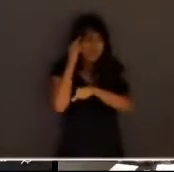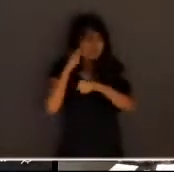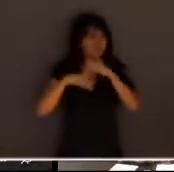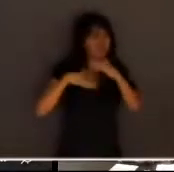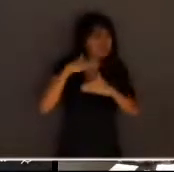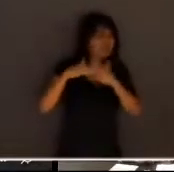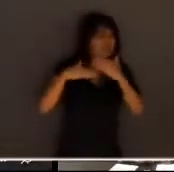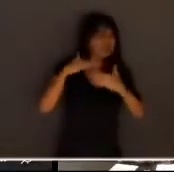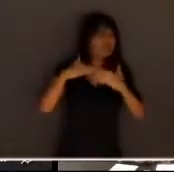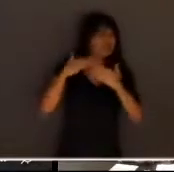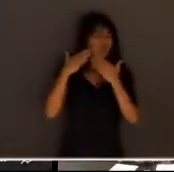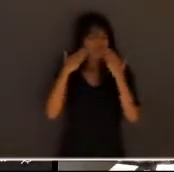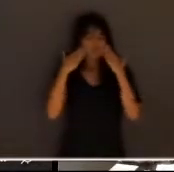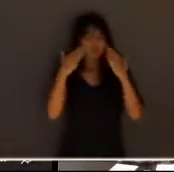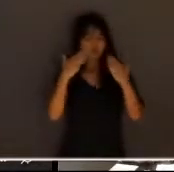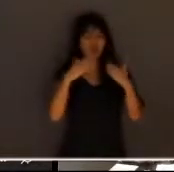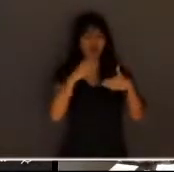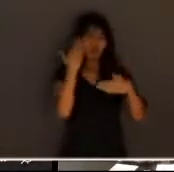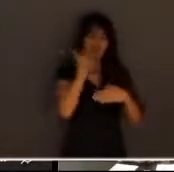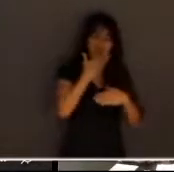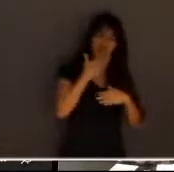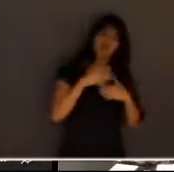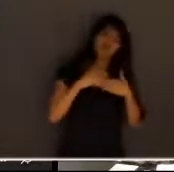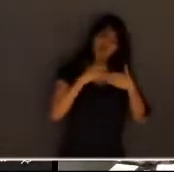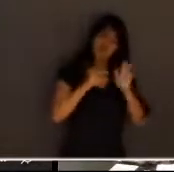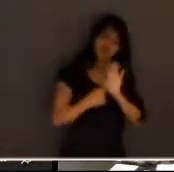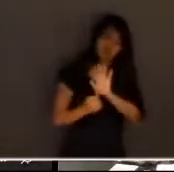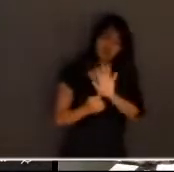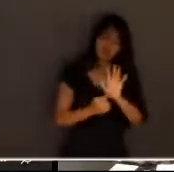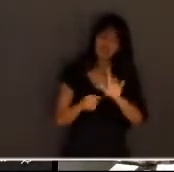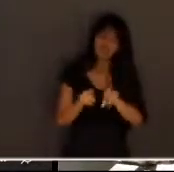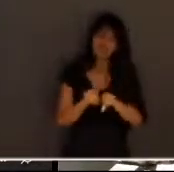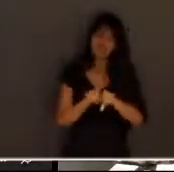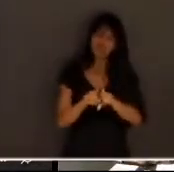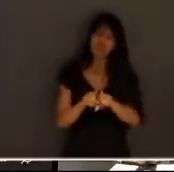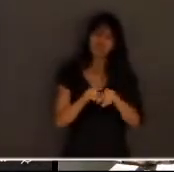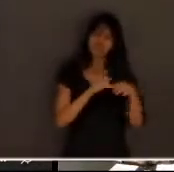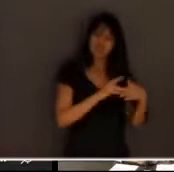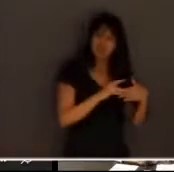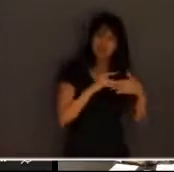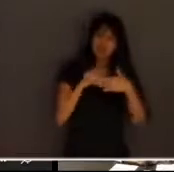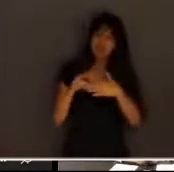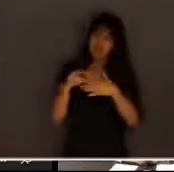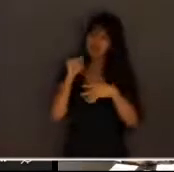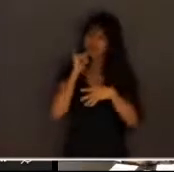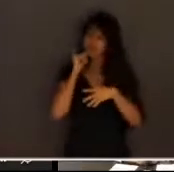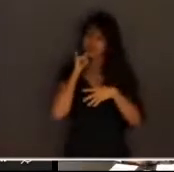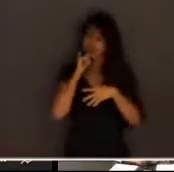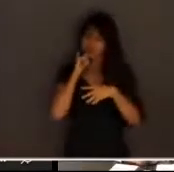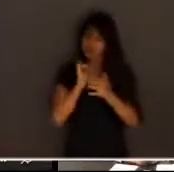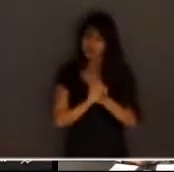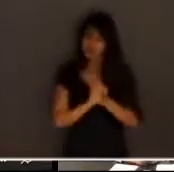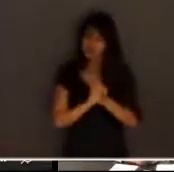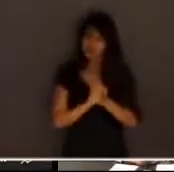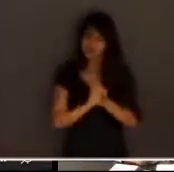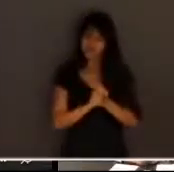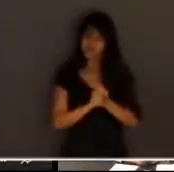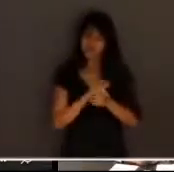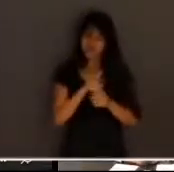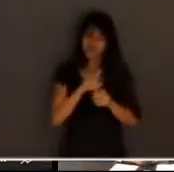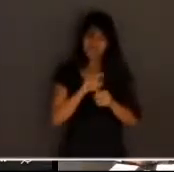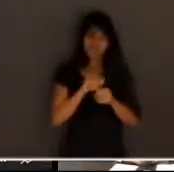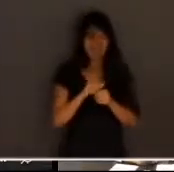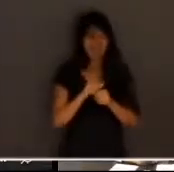apresentação das provas e dos argumentos uma peroração trazer aquela trinca de ouro da retórica